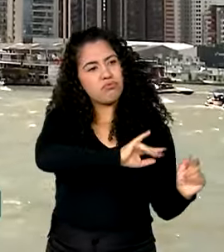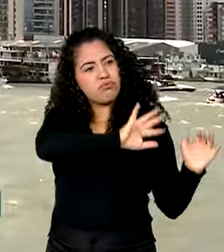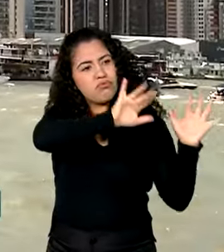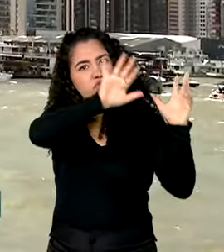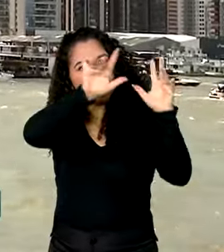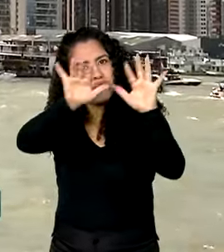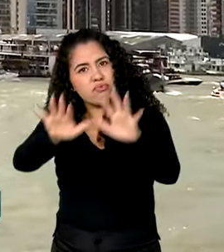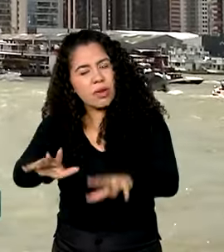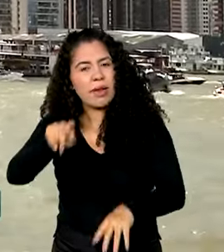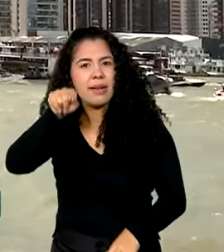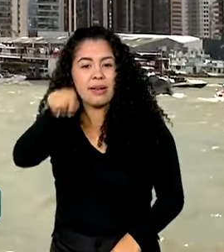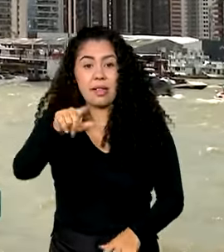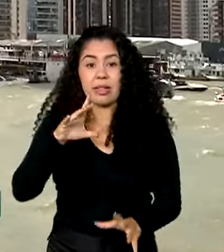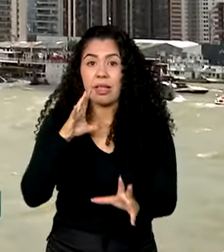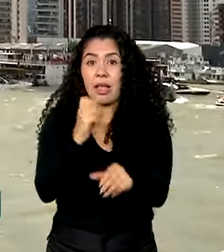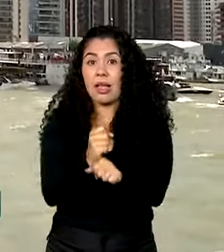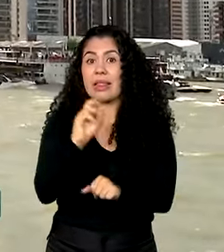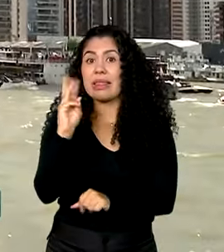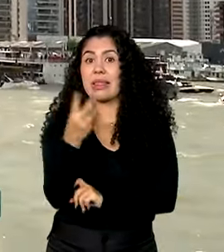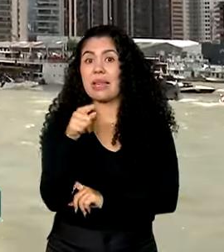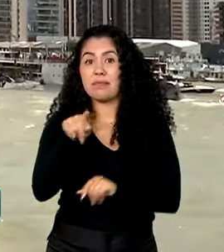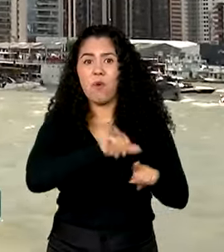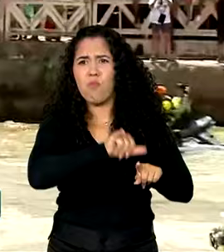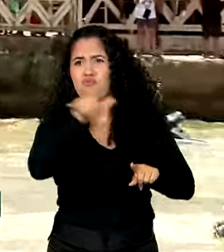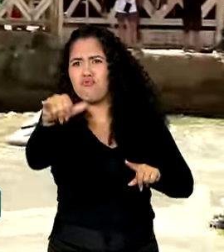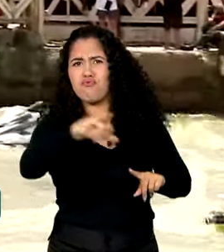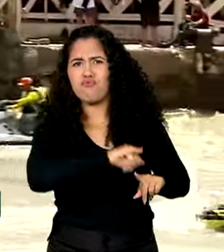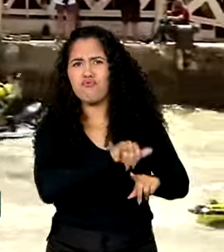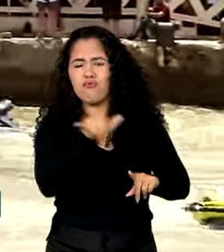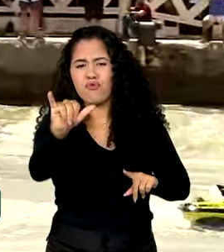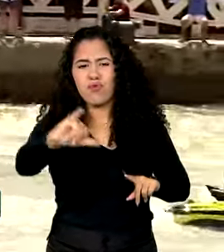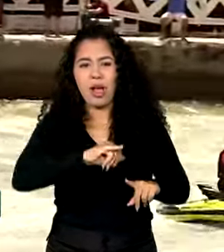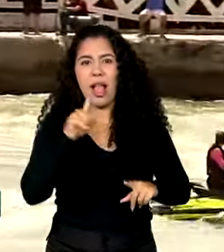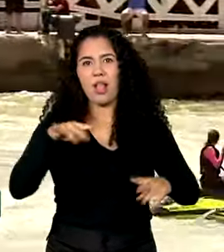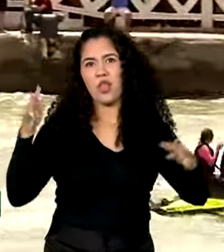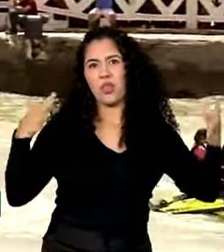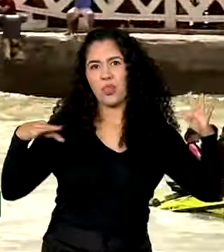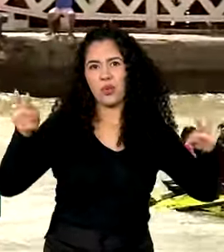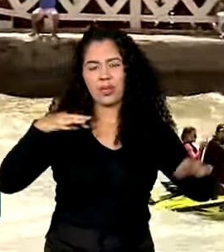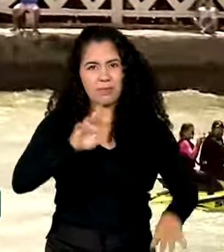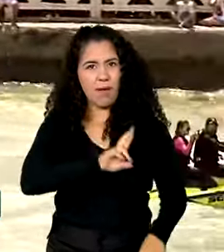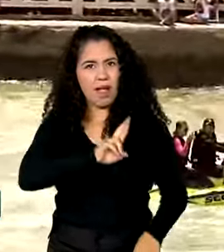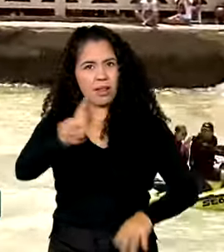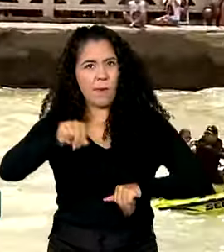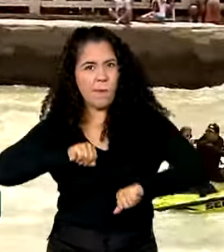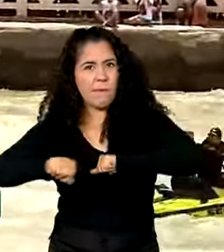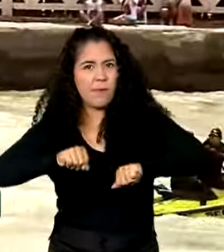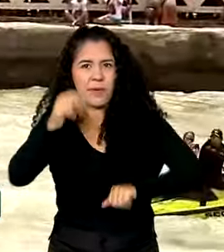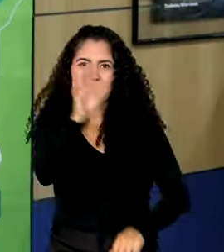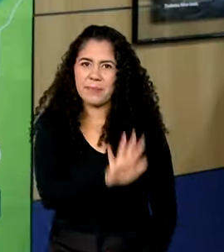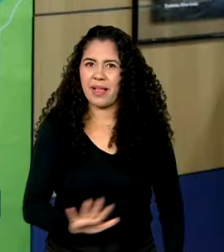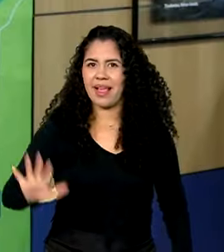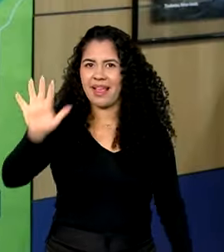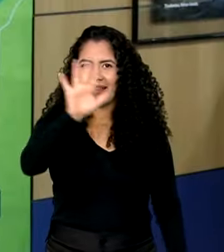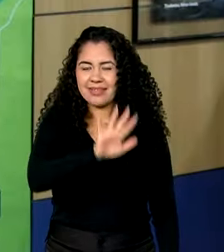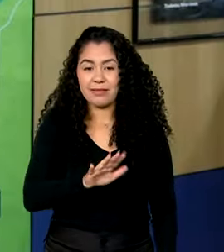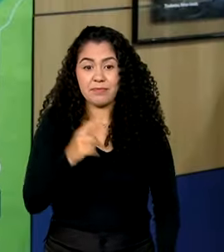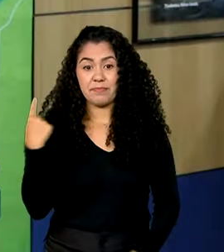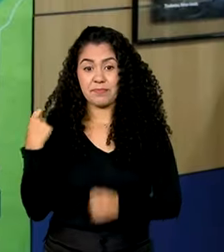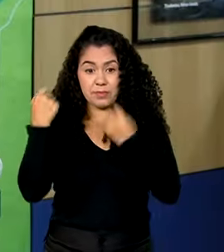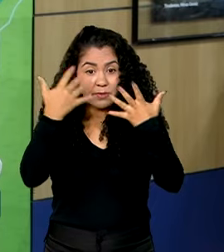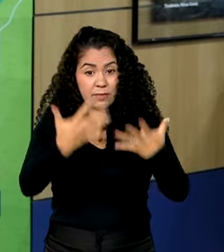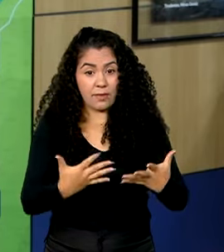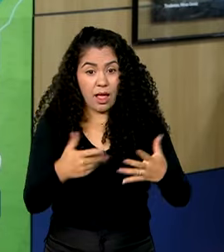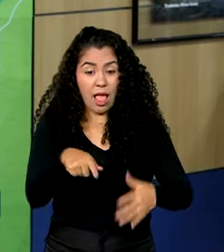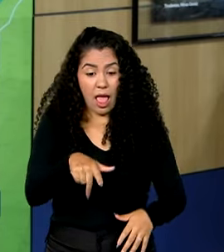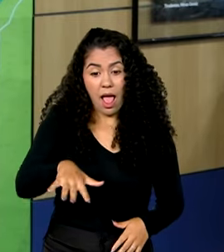Serão 3 mil voos durante o evento. É o turismo religioso movimentando o país. Esse segmento